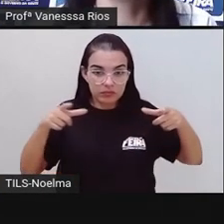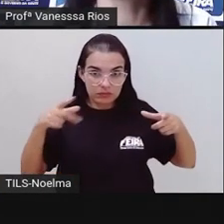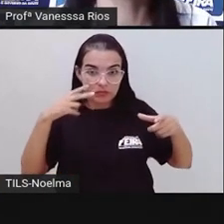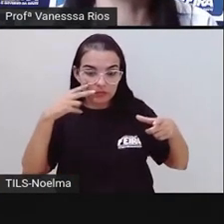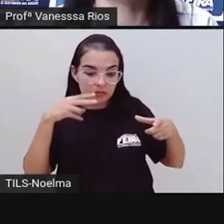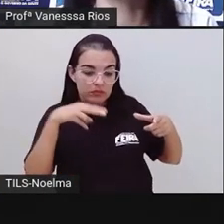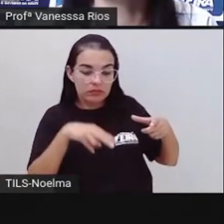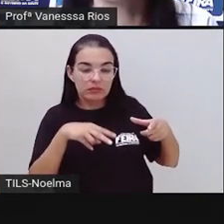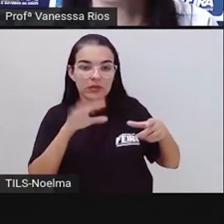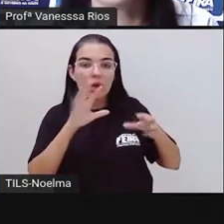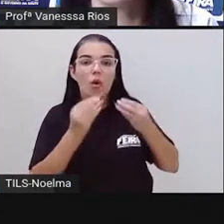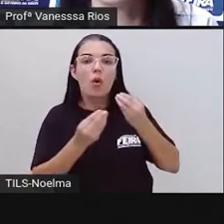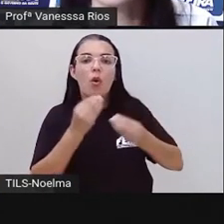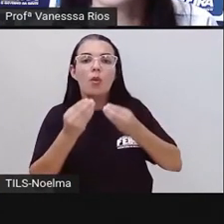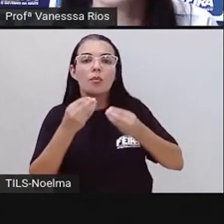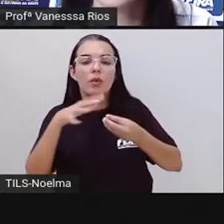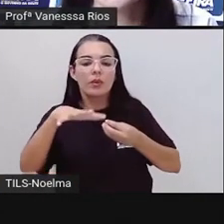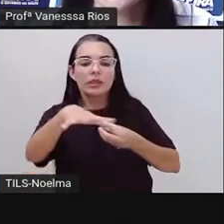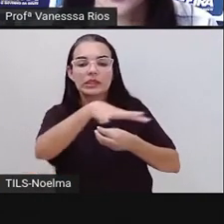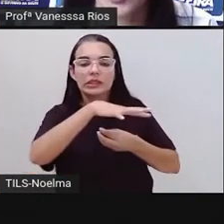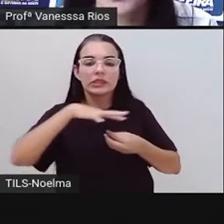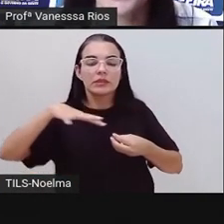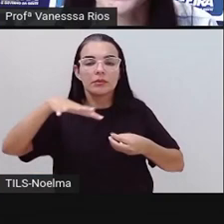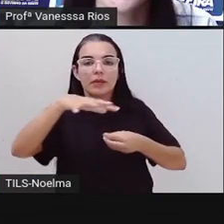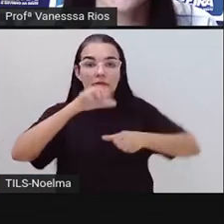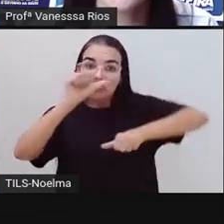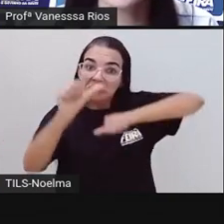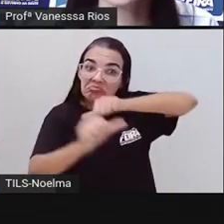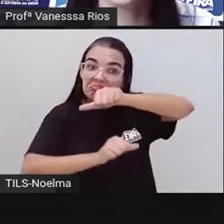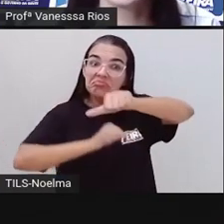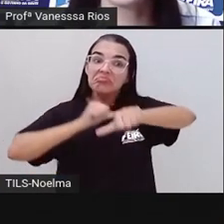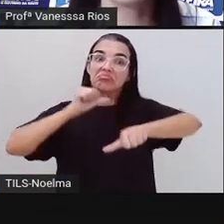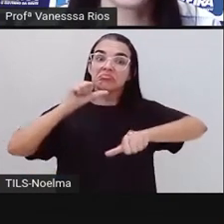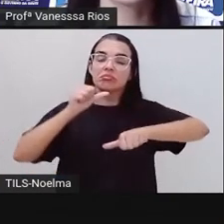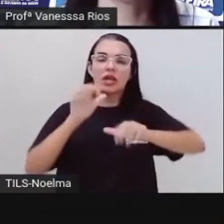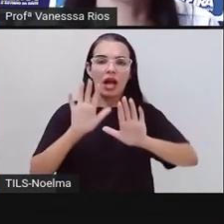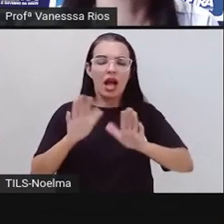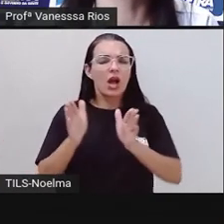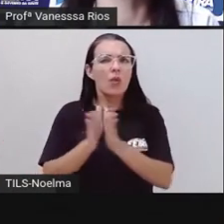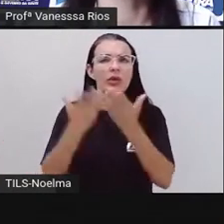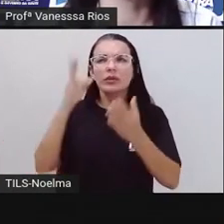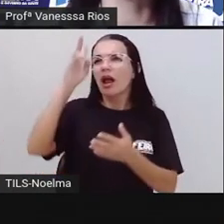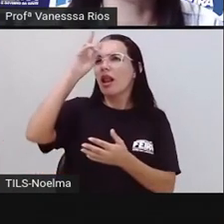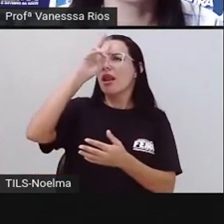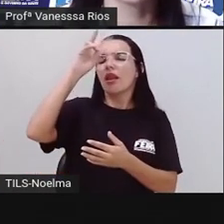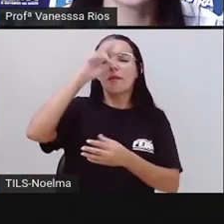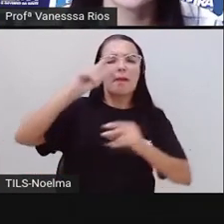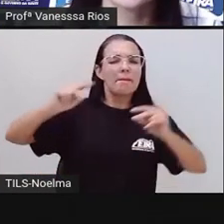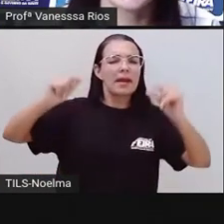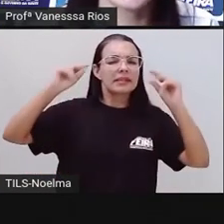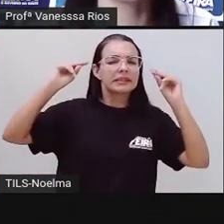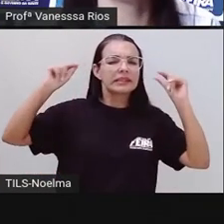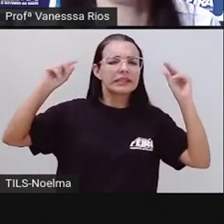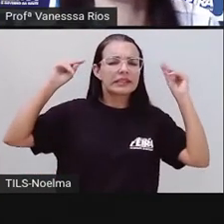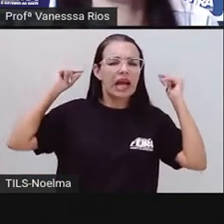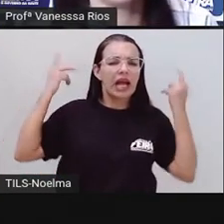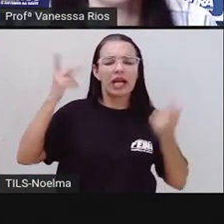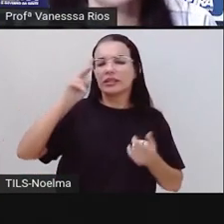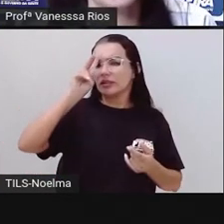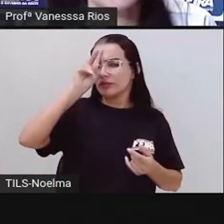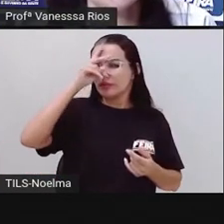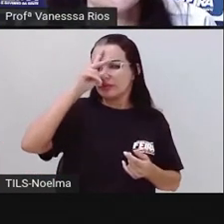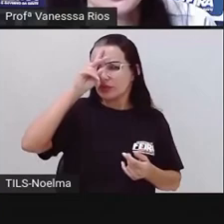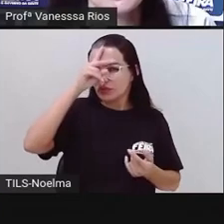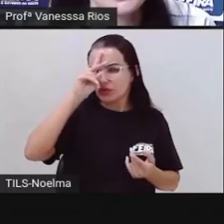como o espaço geográfico se transforma. Quando a gente lembra aí de como a cidade começou em relação à